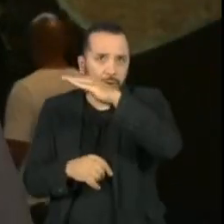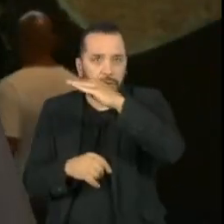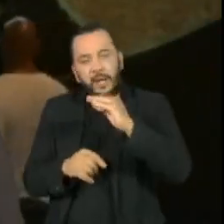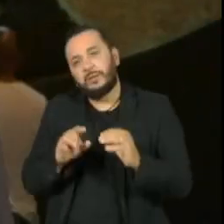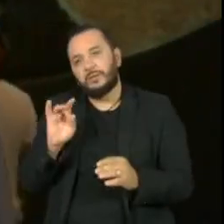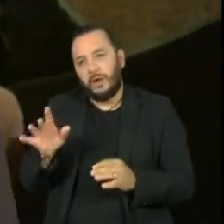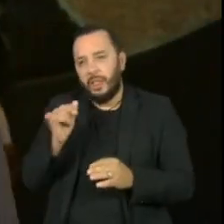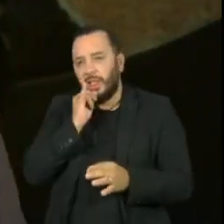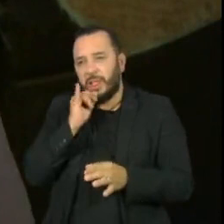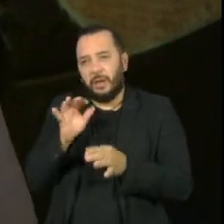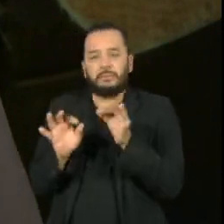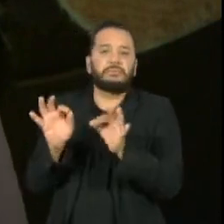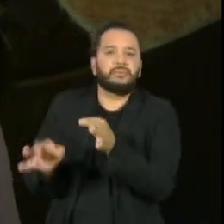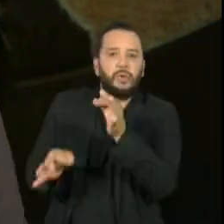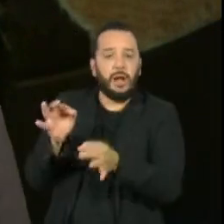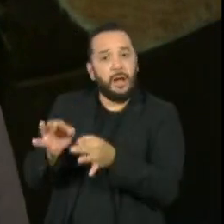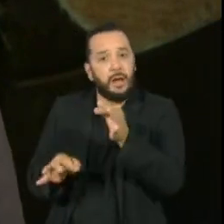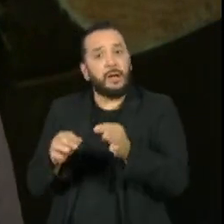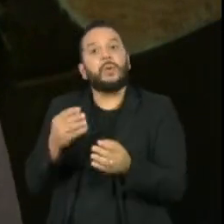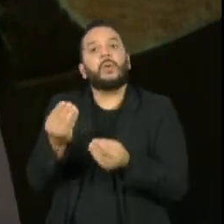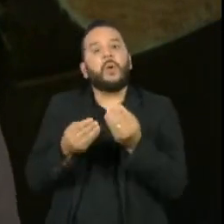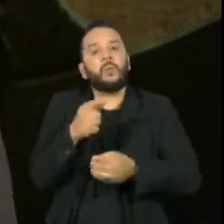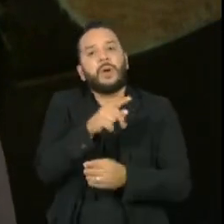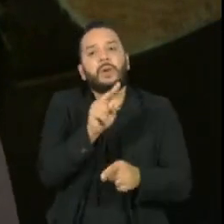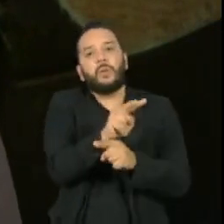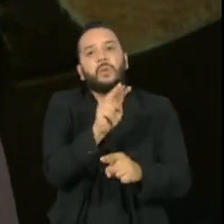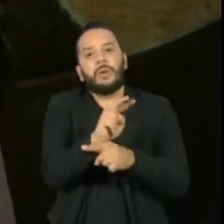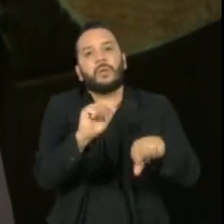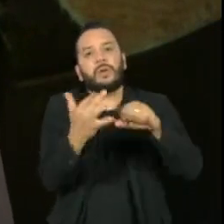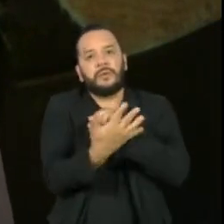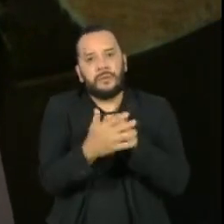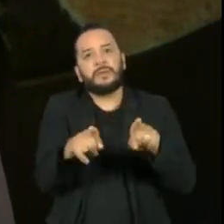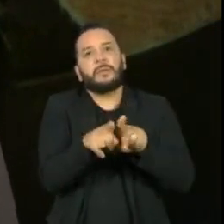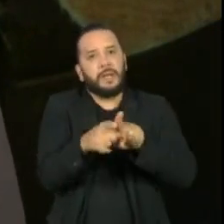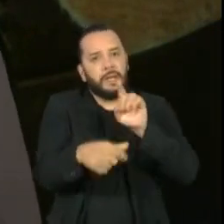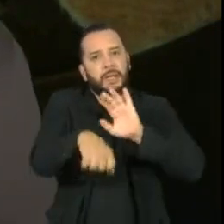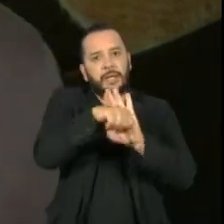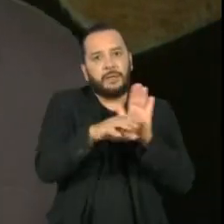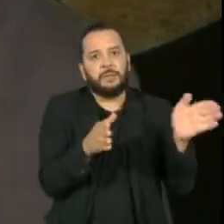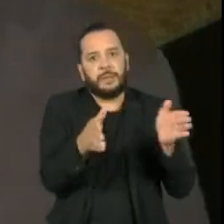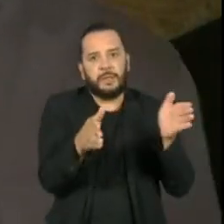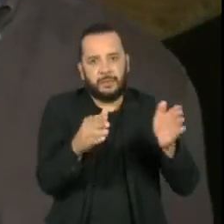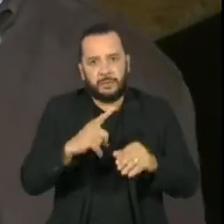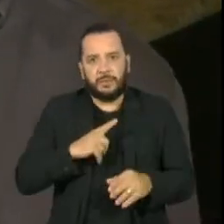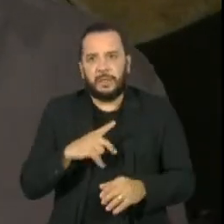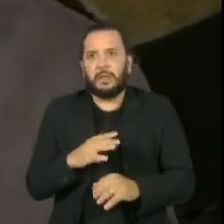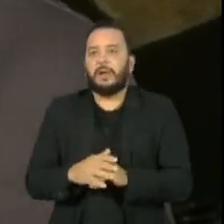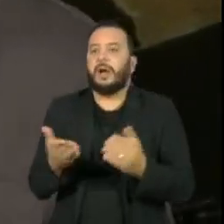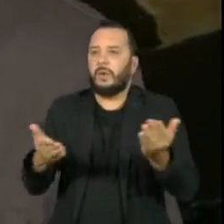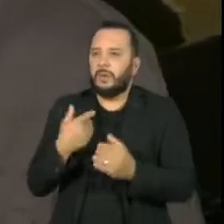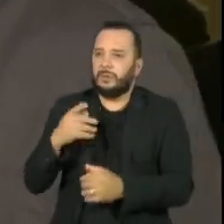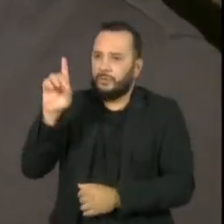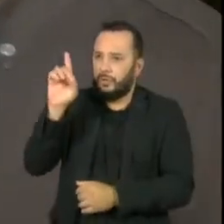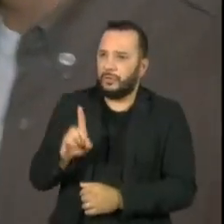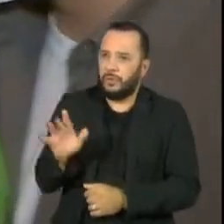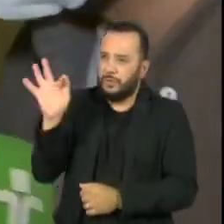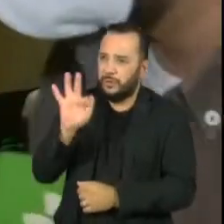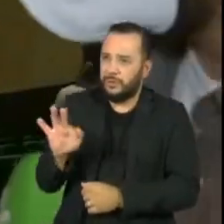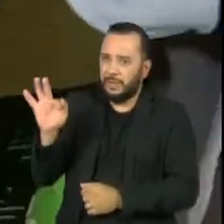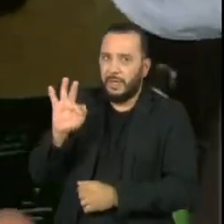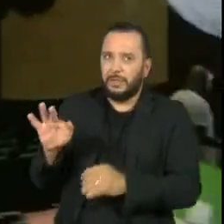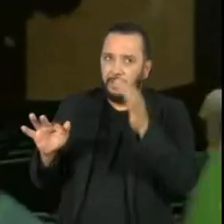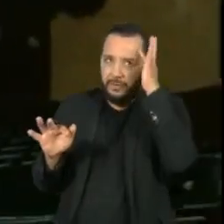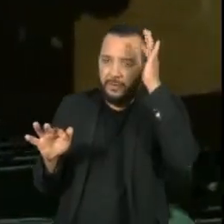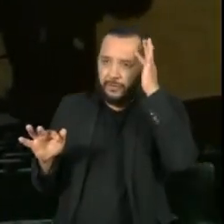Bolsonaro na gestão da pandemia e os possíveis crimes cometidos durante esse período. Quem está aqui ao meu lado é o diretor adjunto da Faculdade de